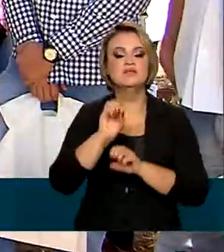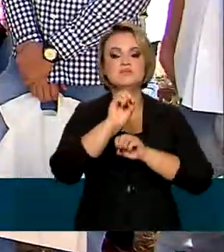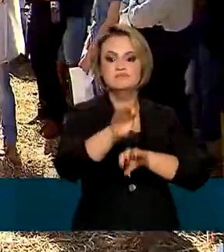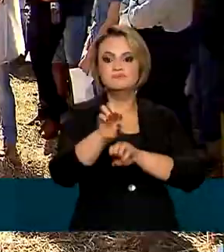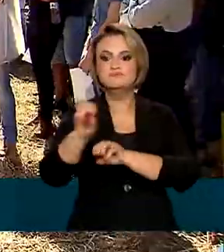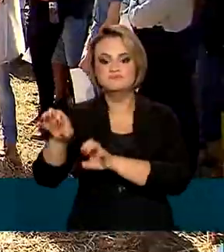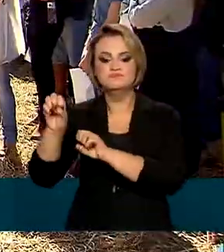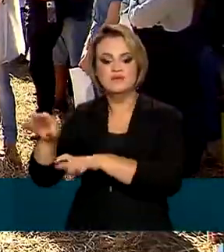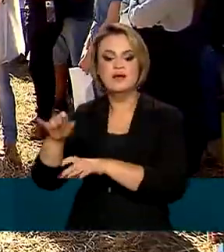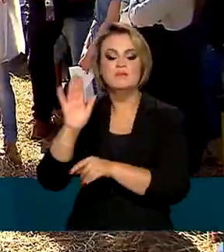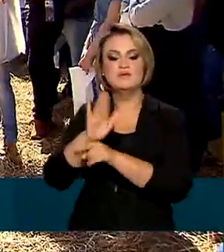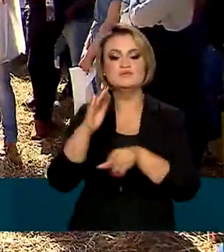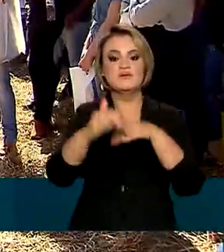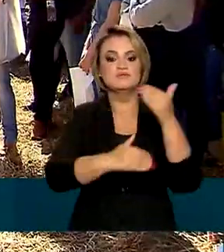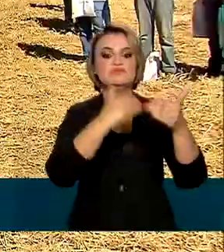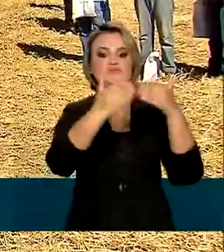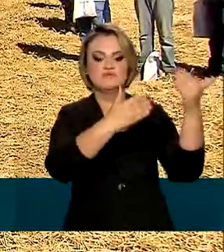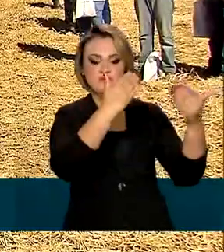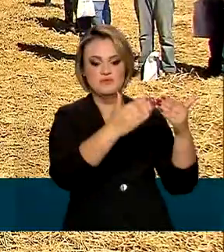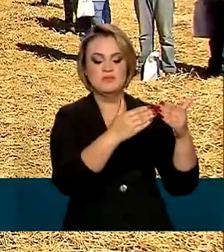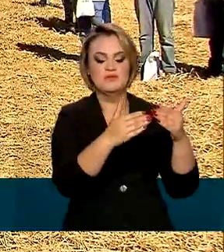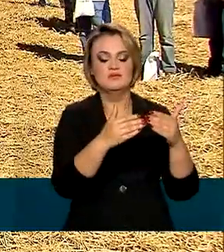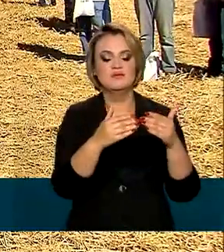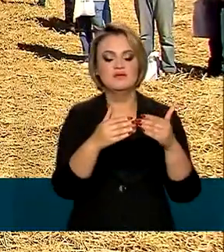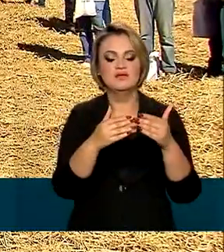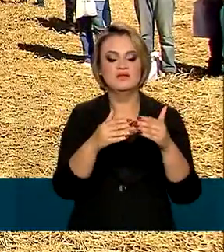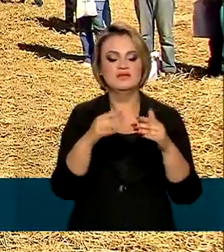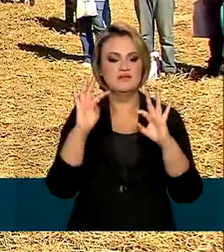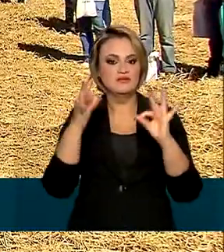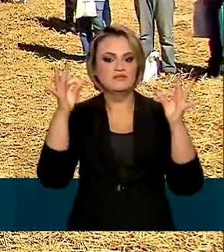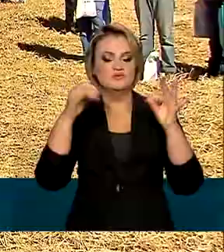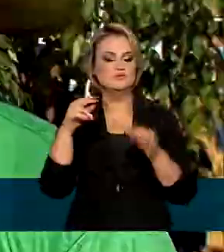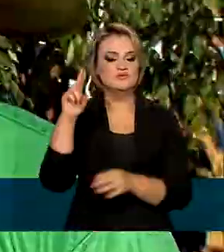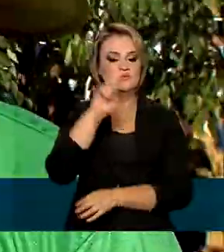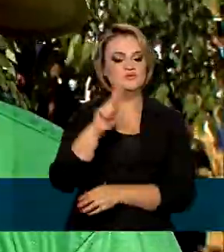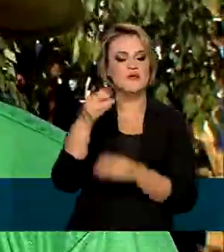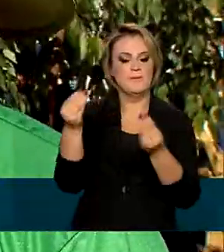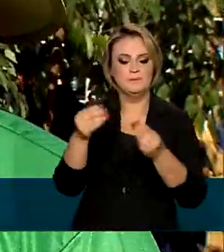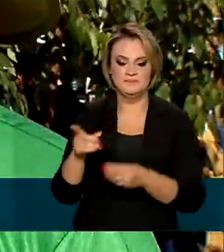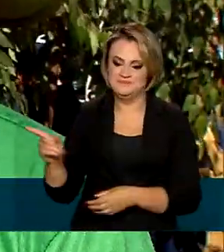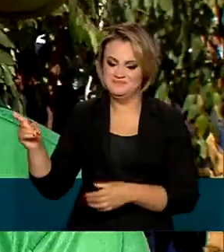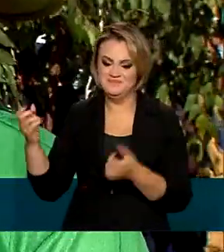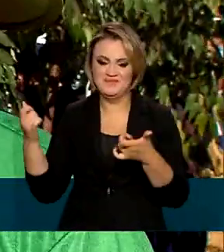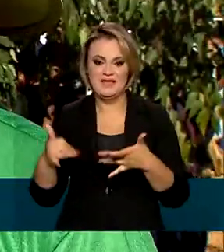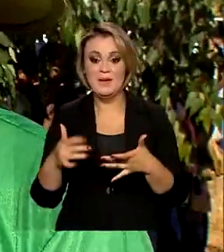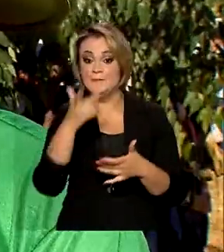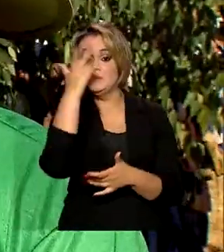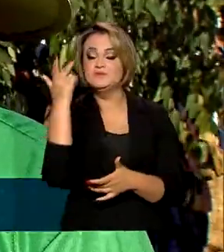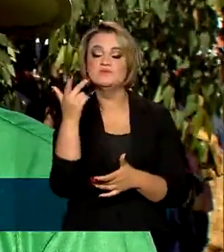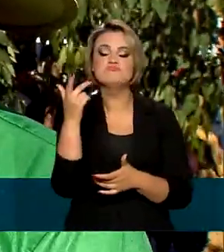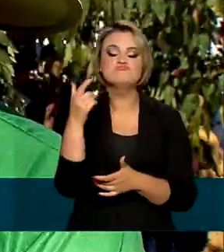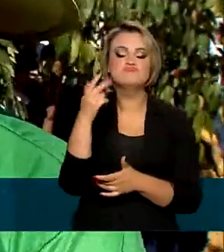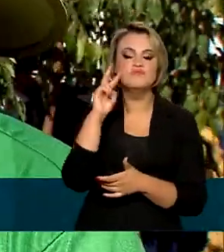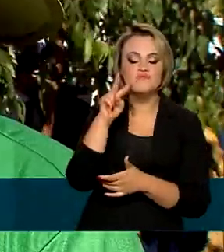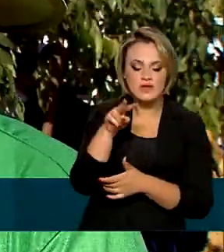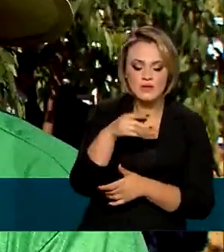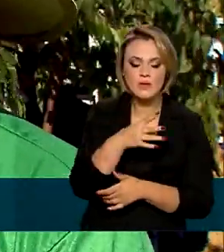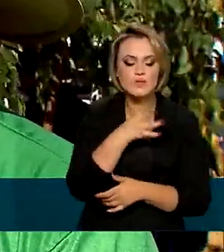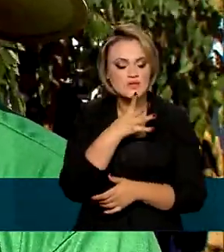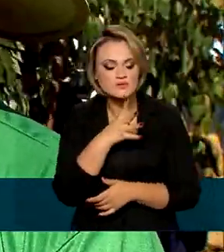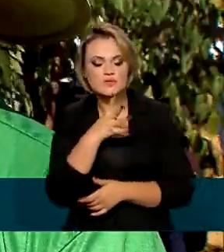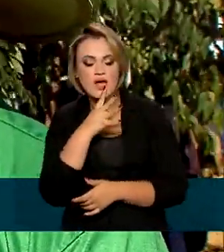apoio no desenvolvimento e na transferência de tecnologia. Os produtores vêm se acostumando e vêm